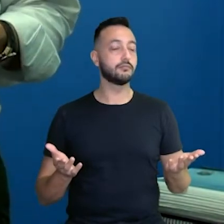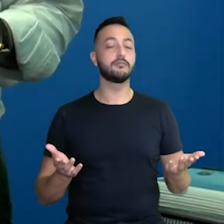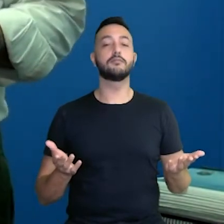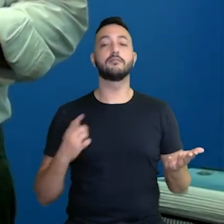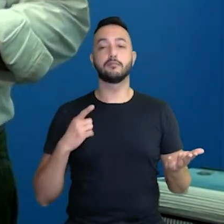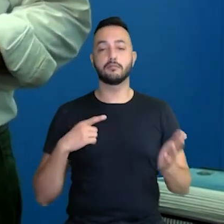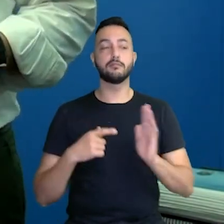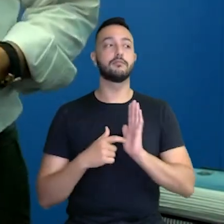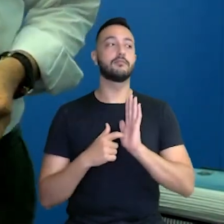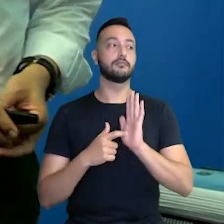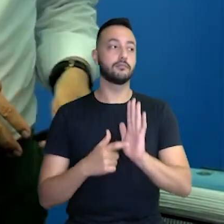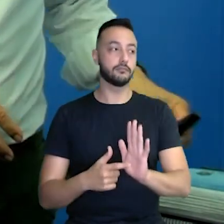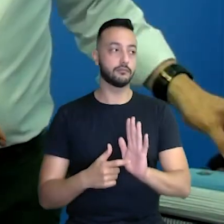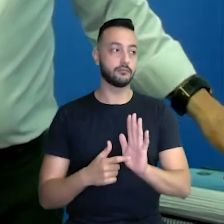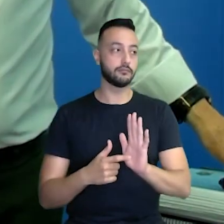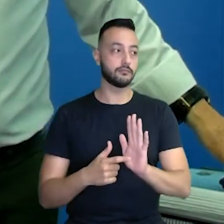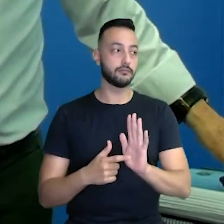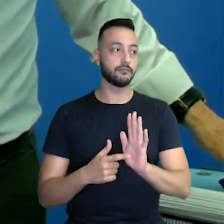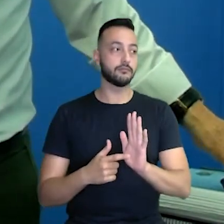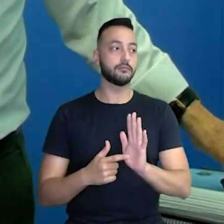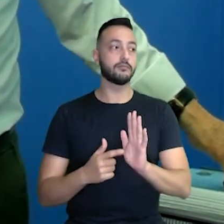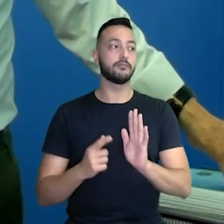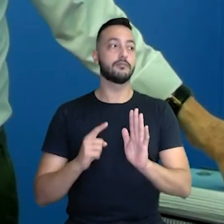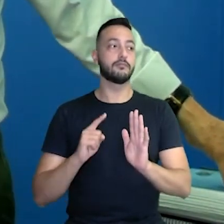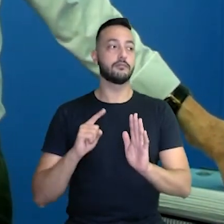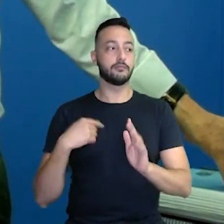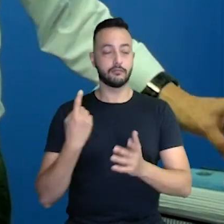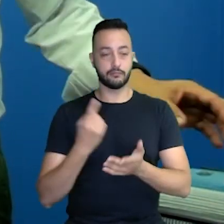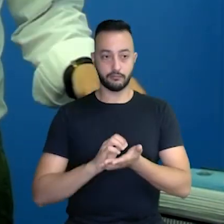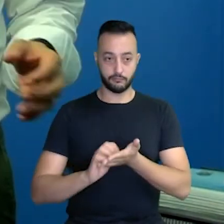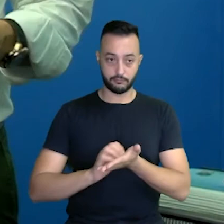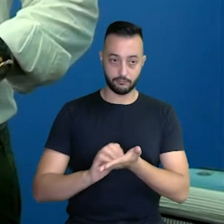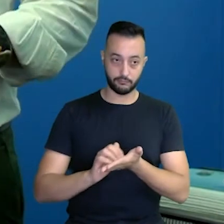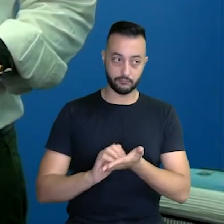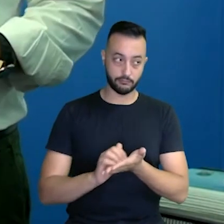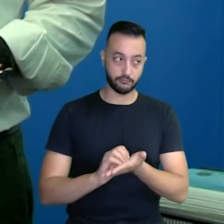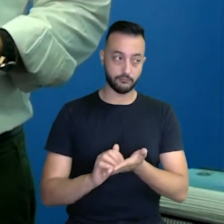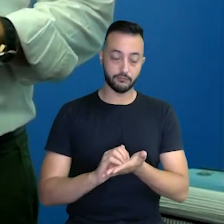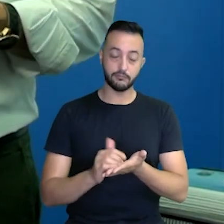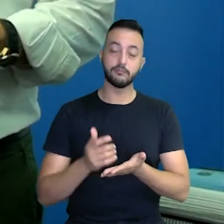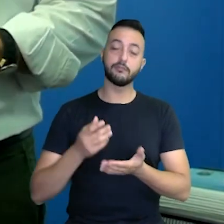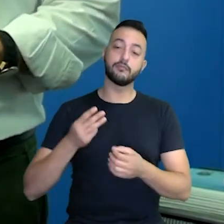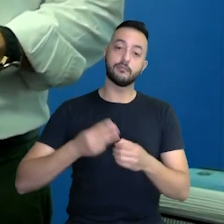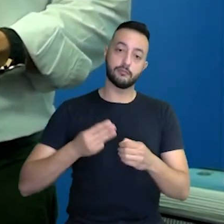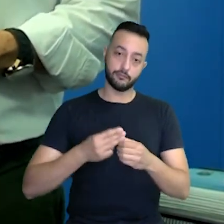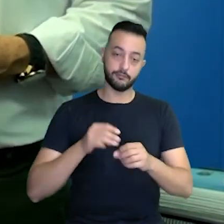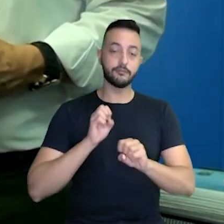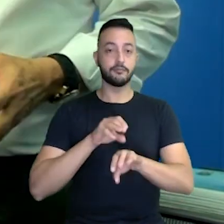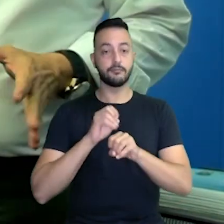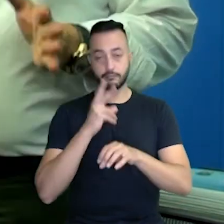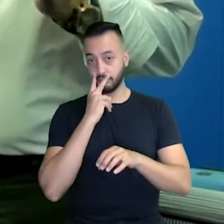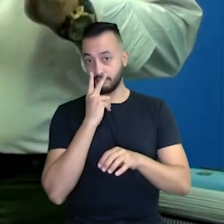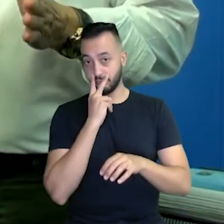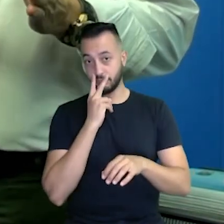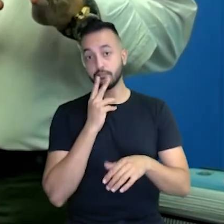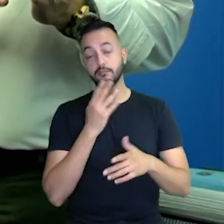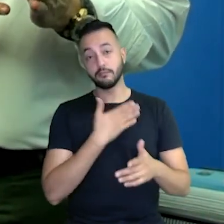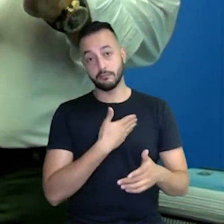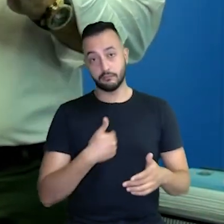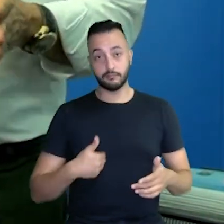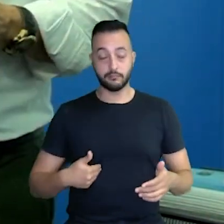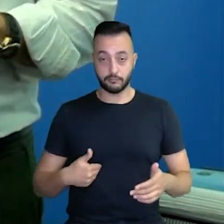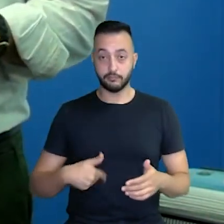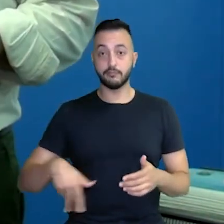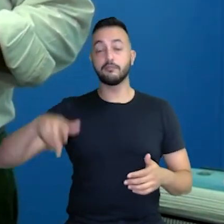uma demonstração de que nossa secretaria, a Secretaria Municipal da Educação da Vitória de Santo Antão, no governo